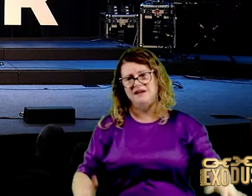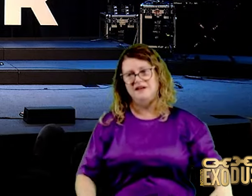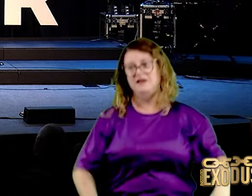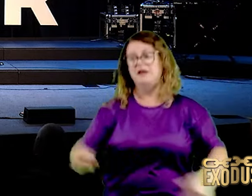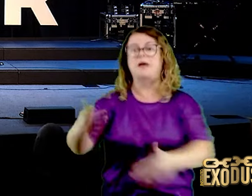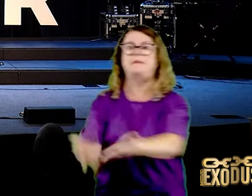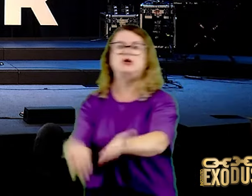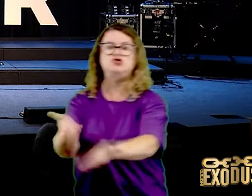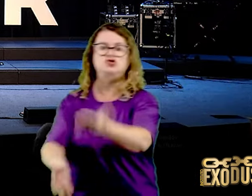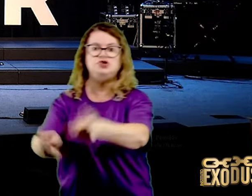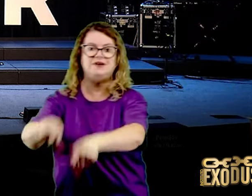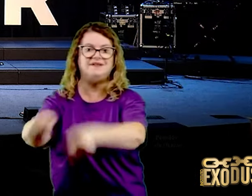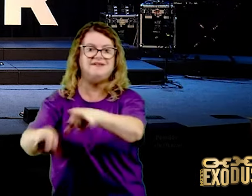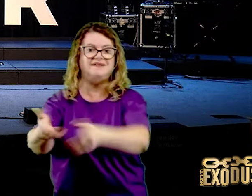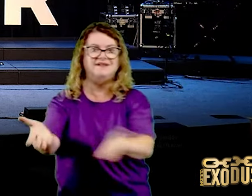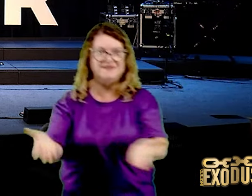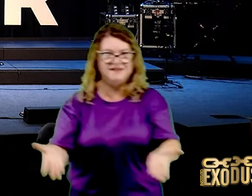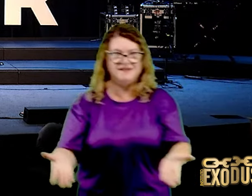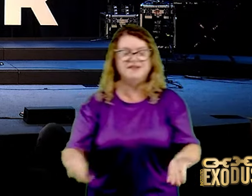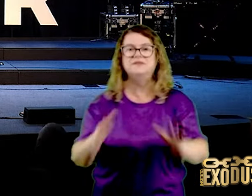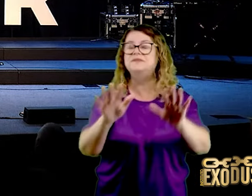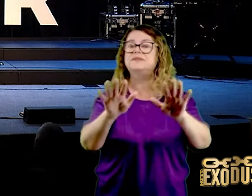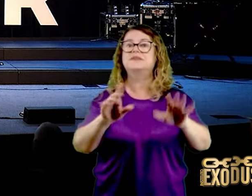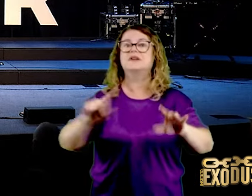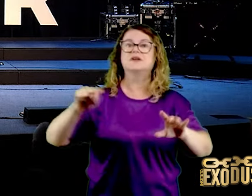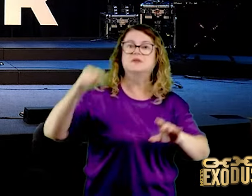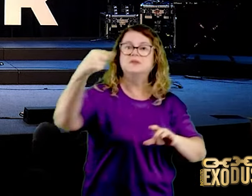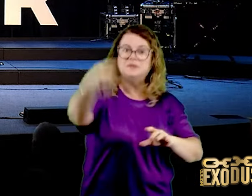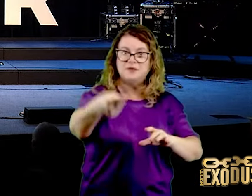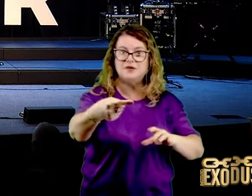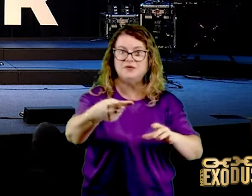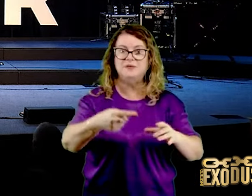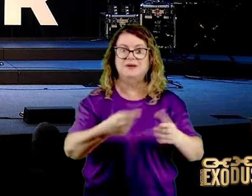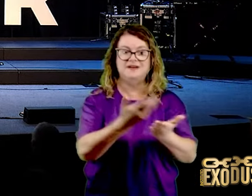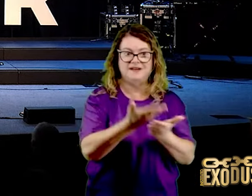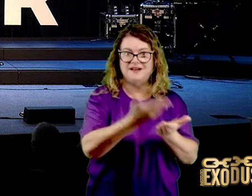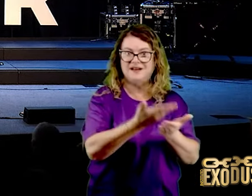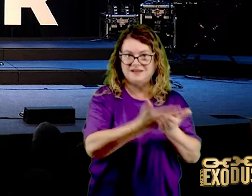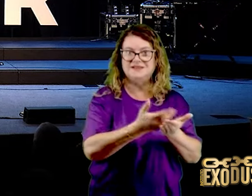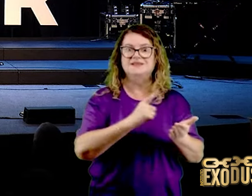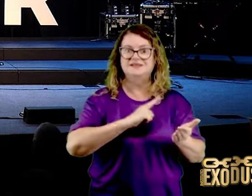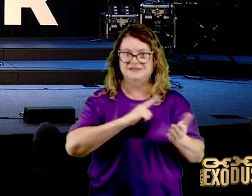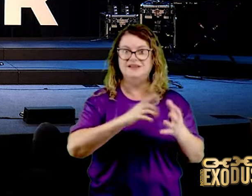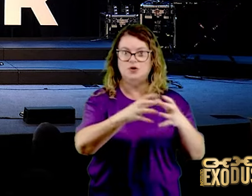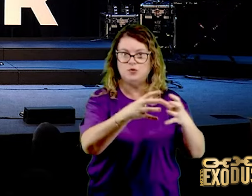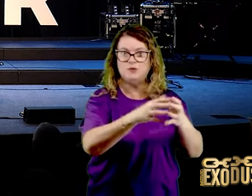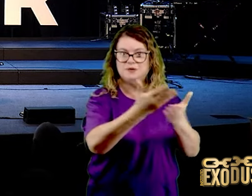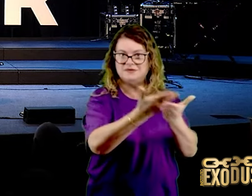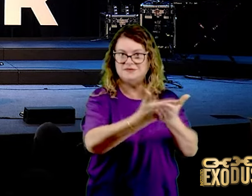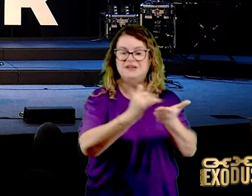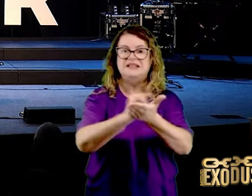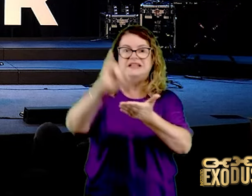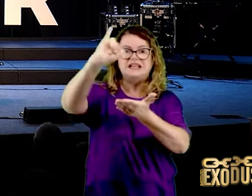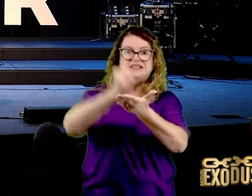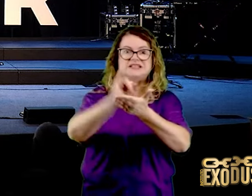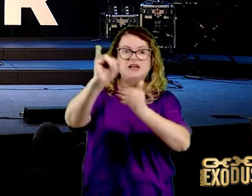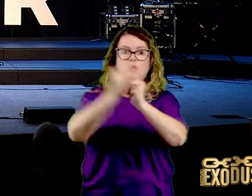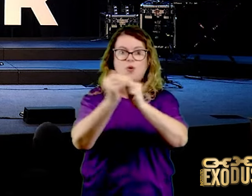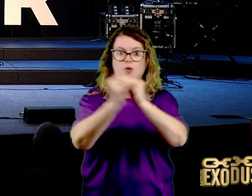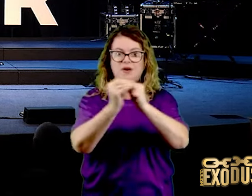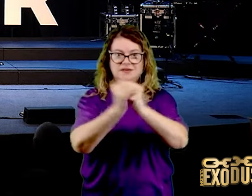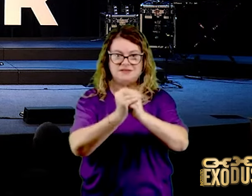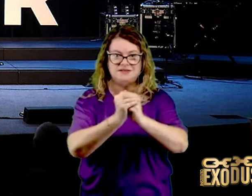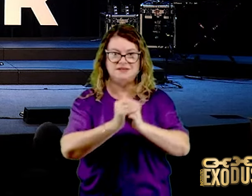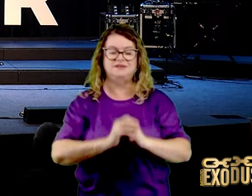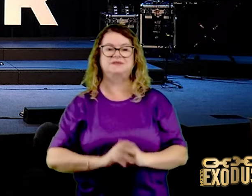se quiser entrar, para a interseção, na próxima classe entra, sabe como é que a ministra da interseção treina o pessoal? Pega uma pedra,